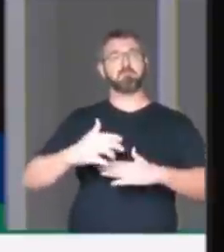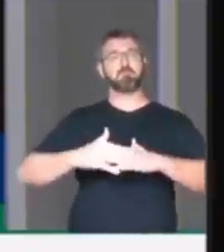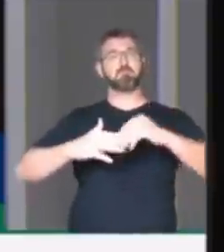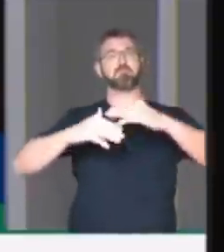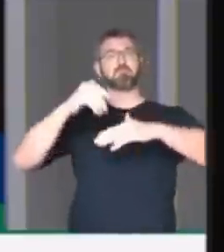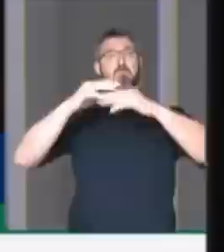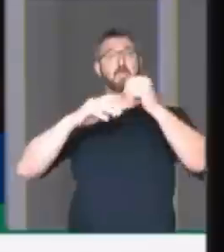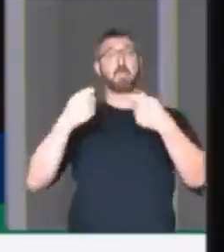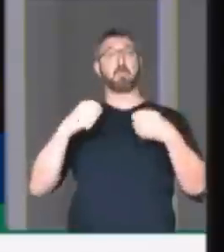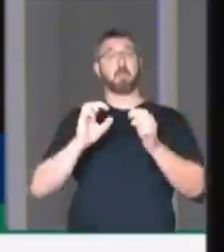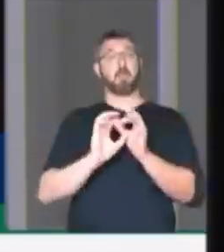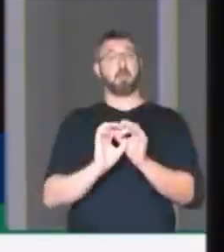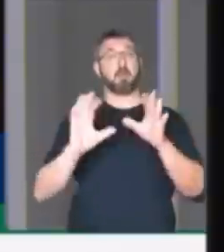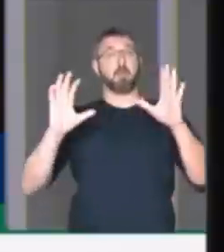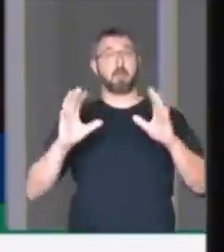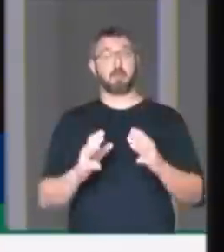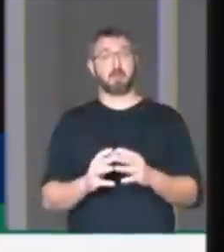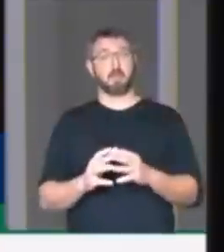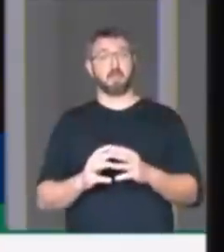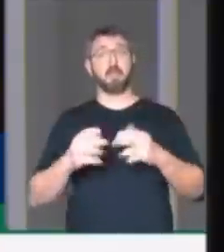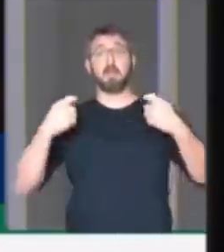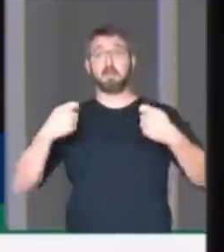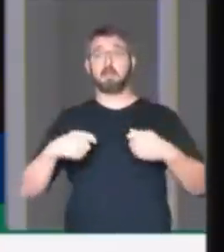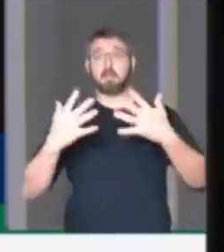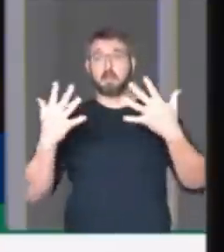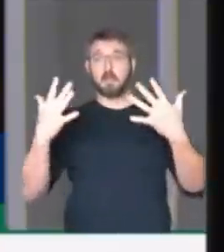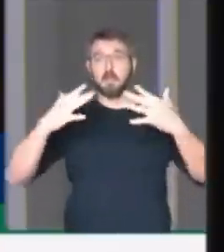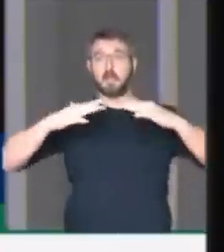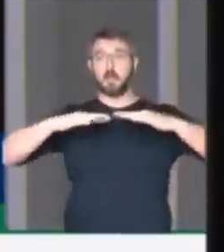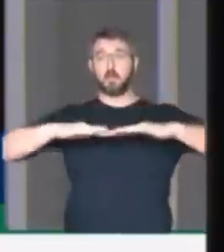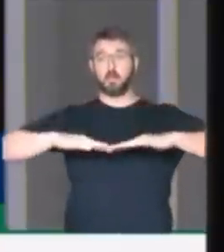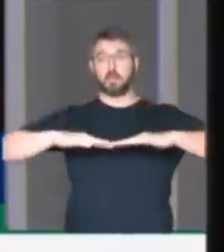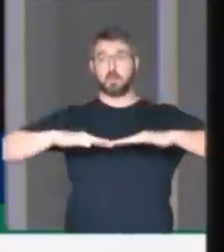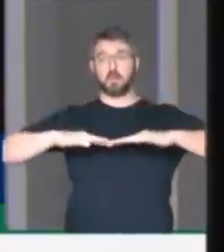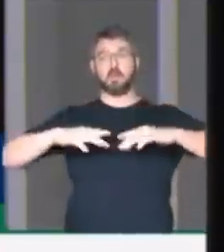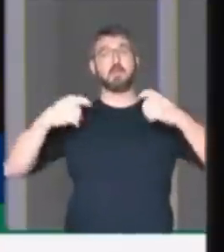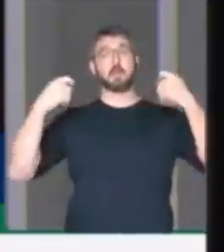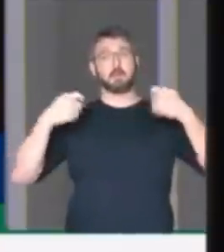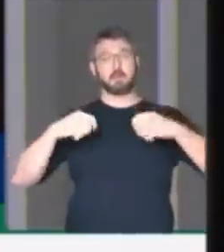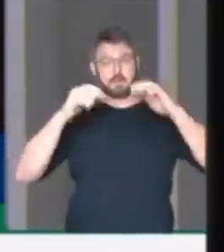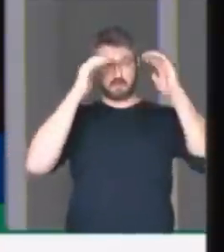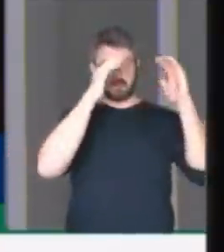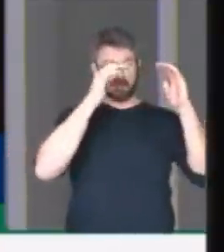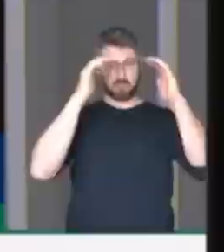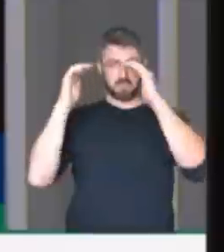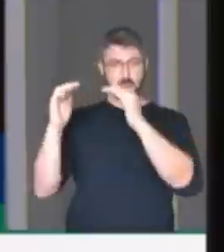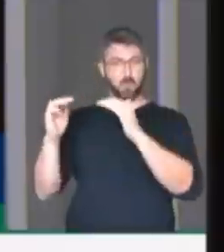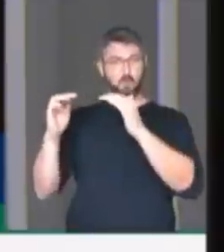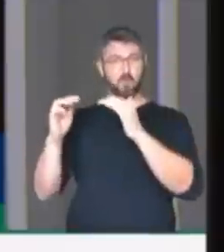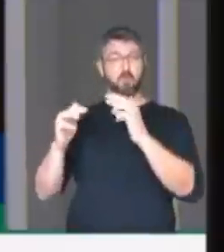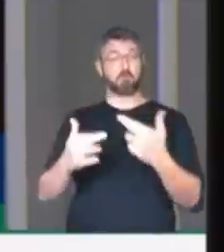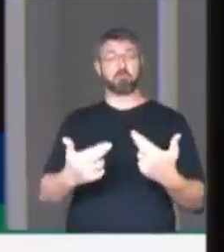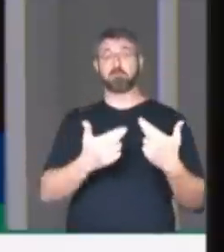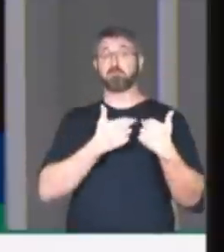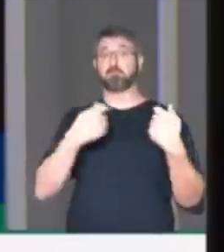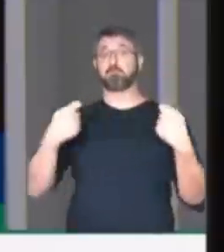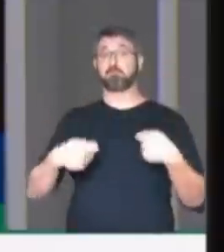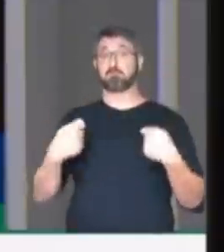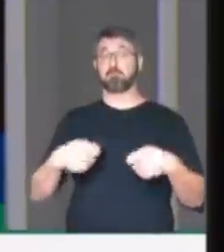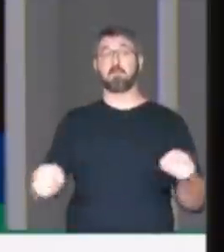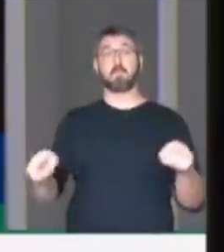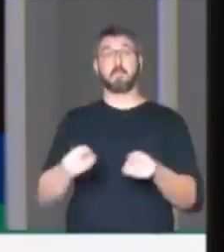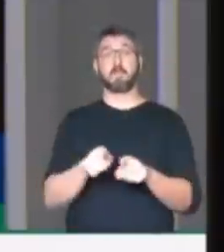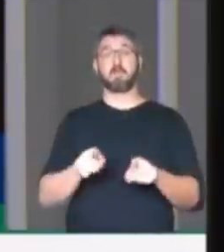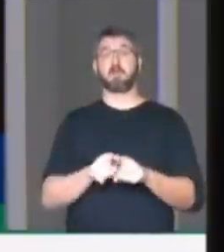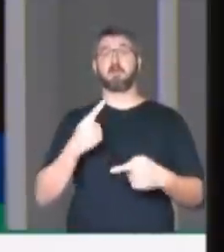independência, é preciso harmonia, é preciso respeito, é preciso ter responsabilidade para